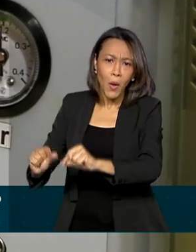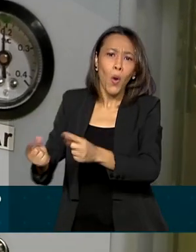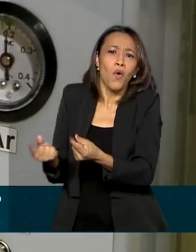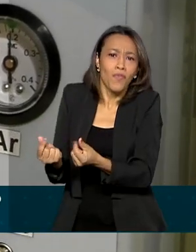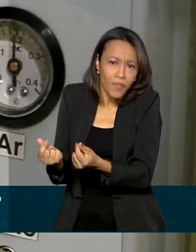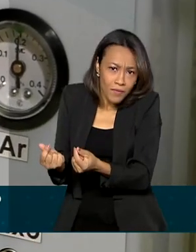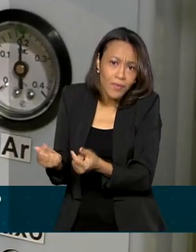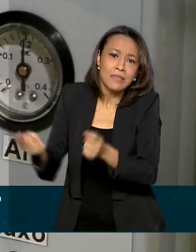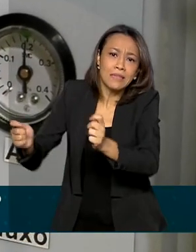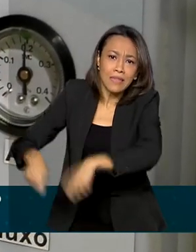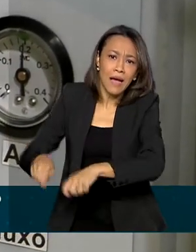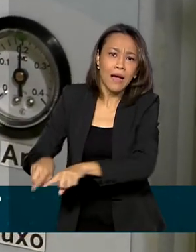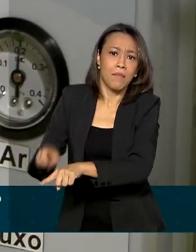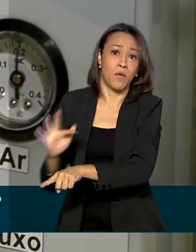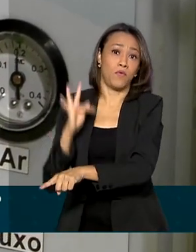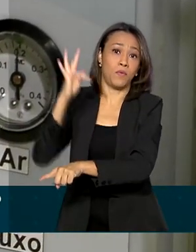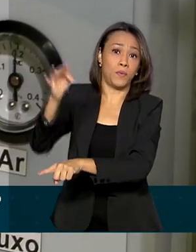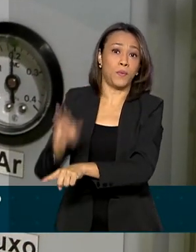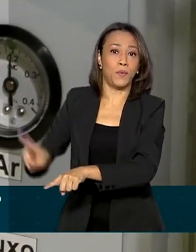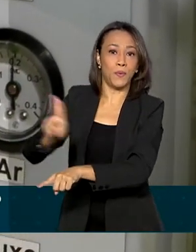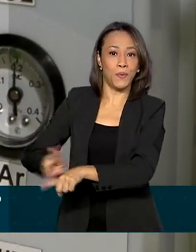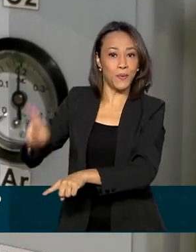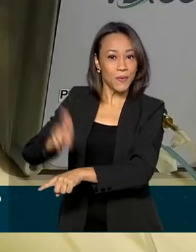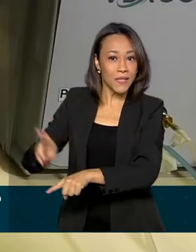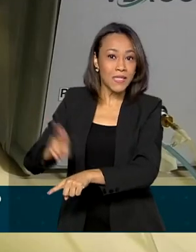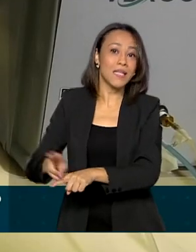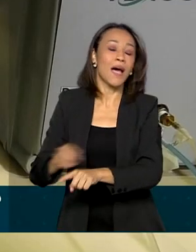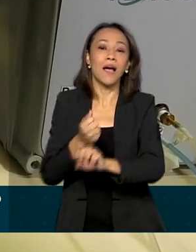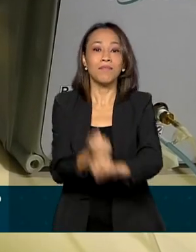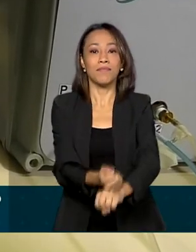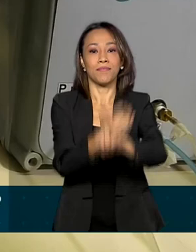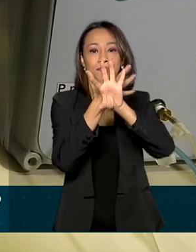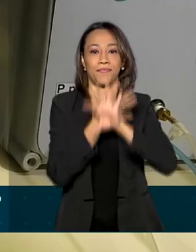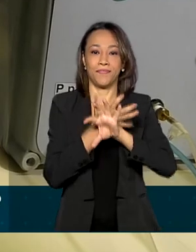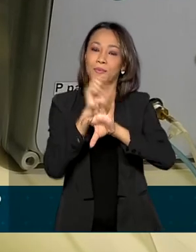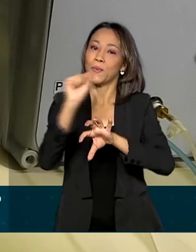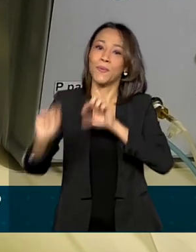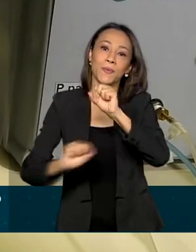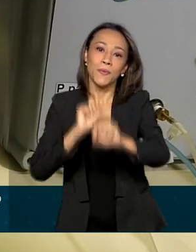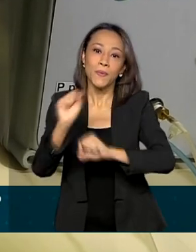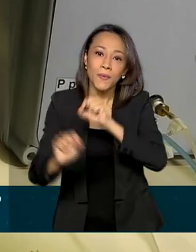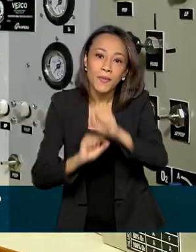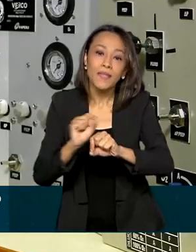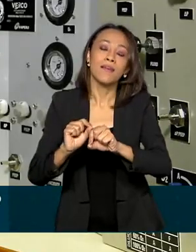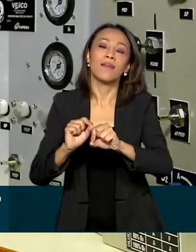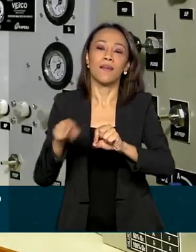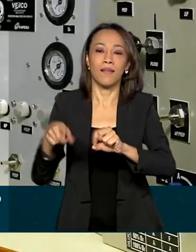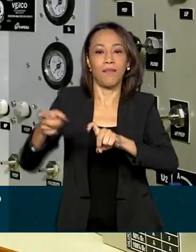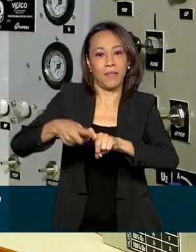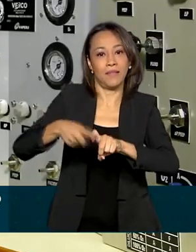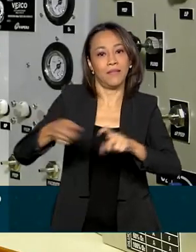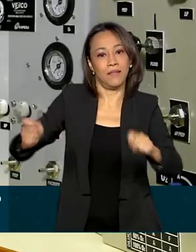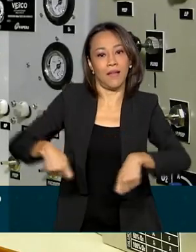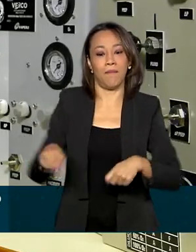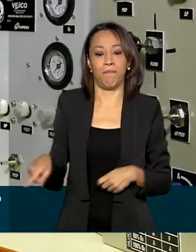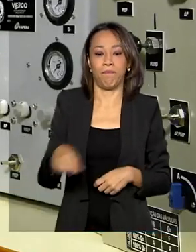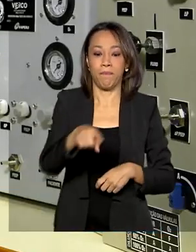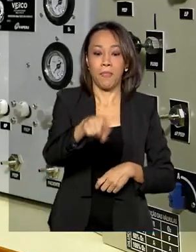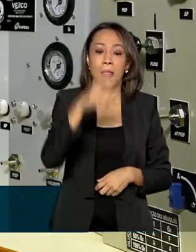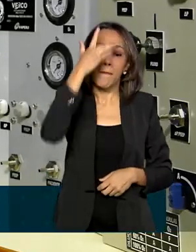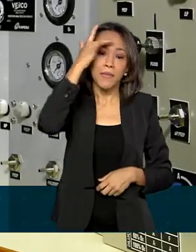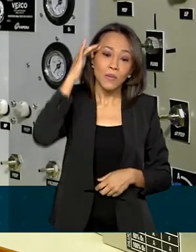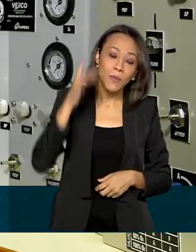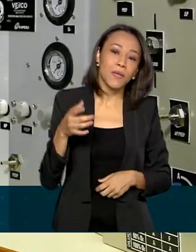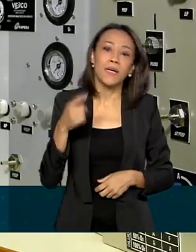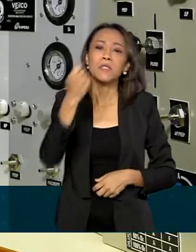pode ser utilizado futuramente na telemedicina para monitorar o paciente à distância. O paciente não tem